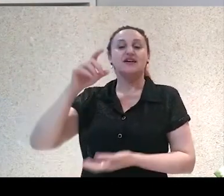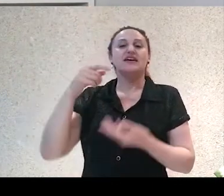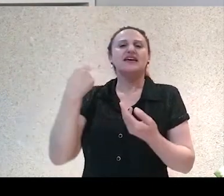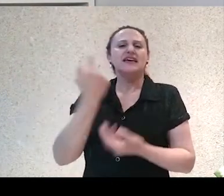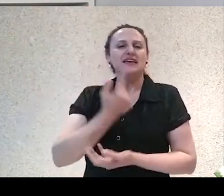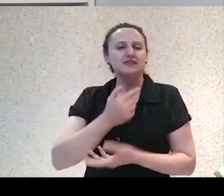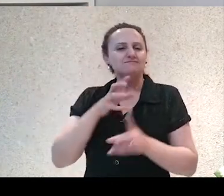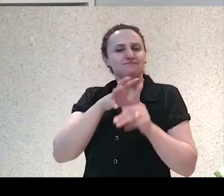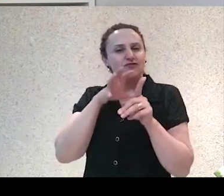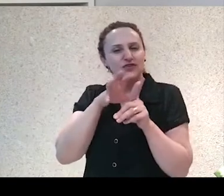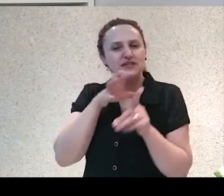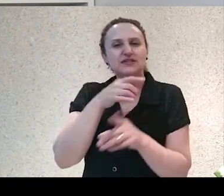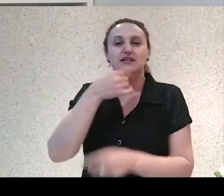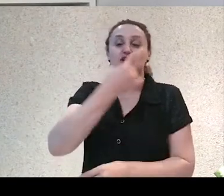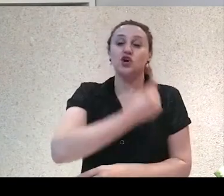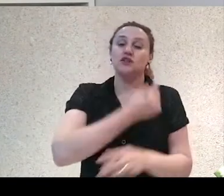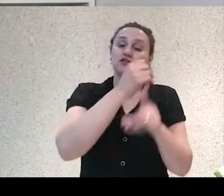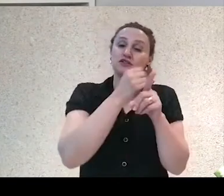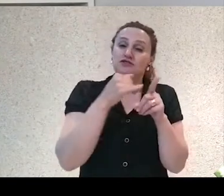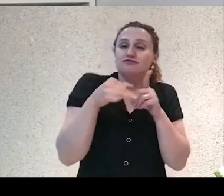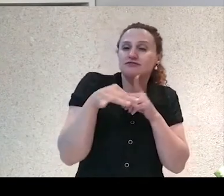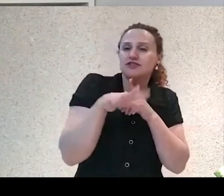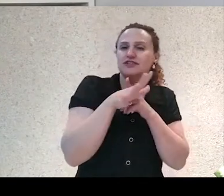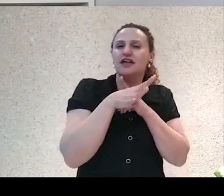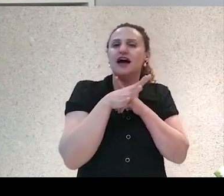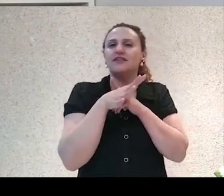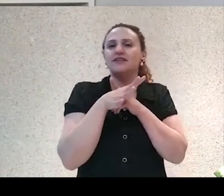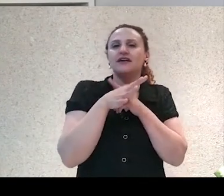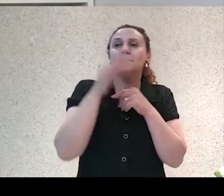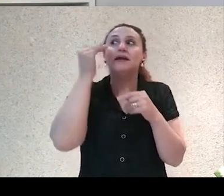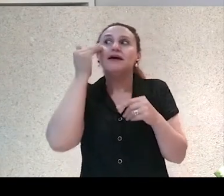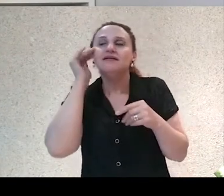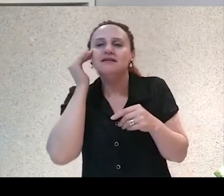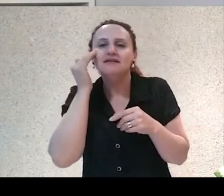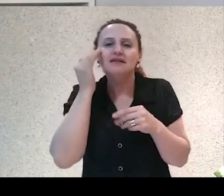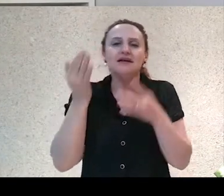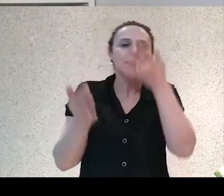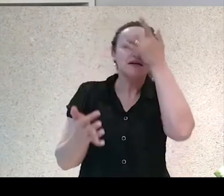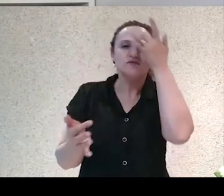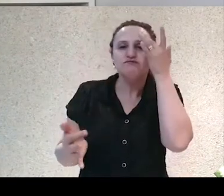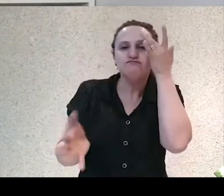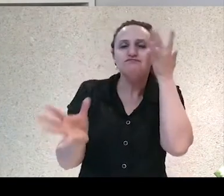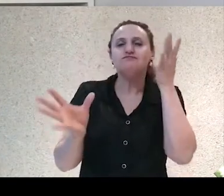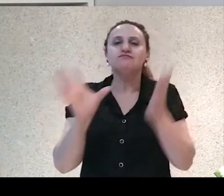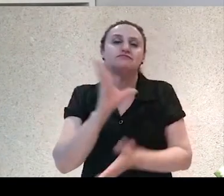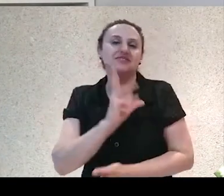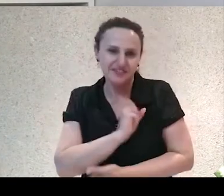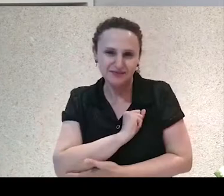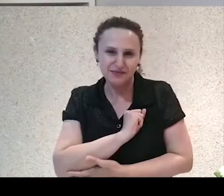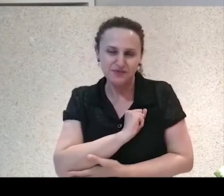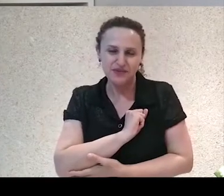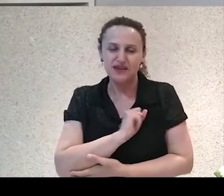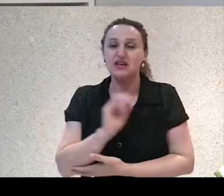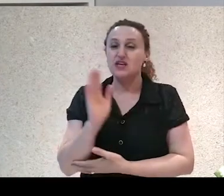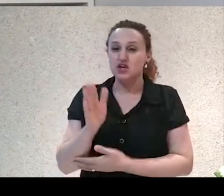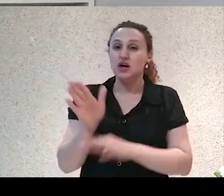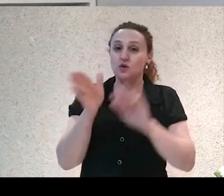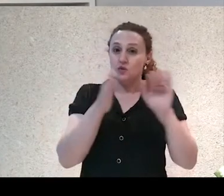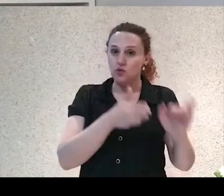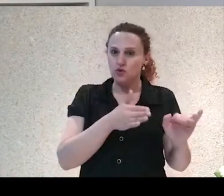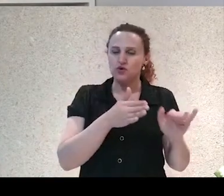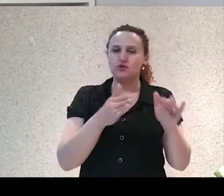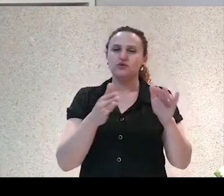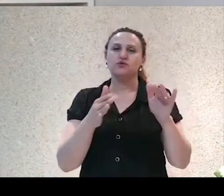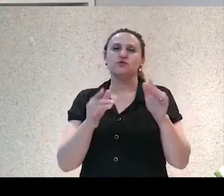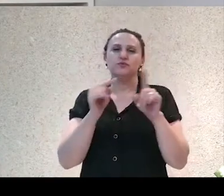né? Em sociedade. Isso faz com que a gente entenda melhor as pessoas que estão apaixonadas. Já o Werther, que vai trazer um outro tipo